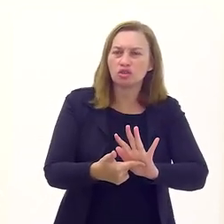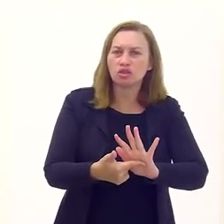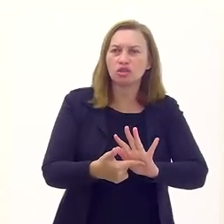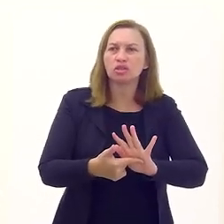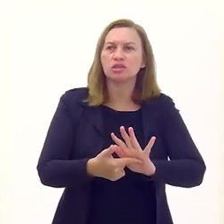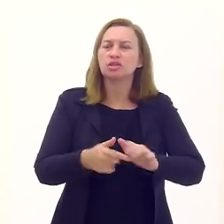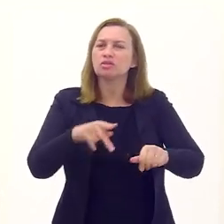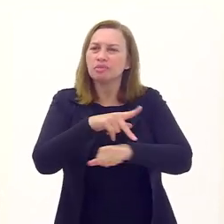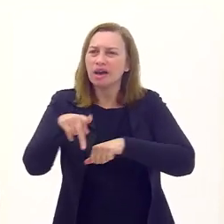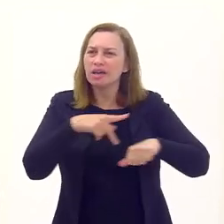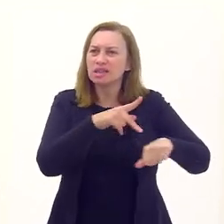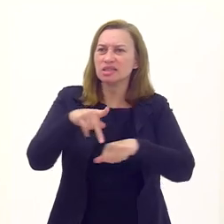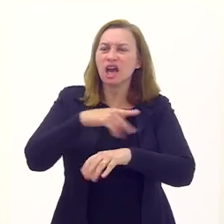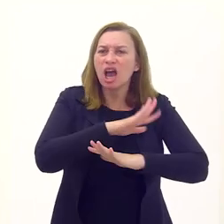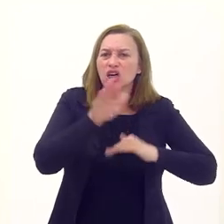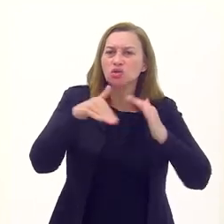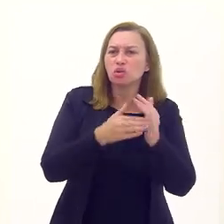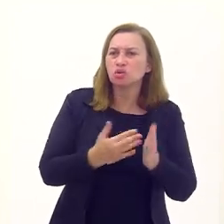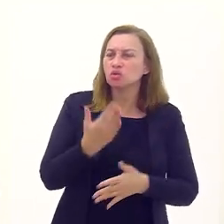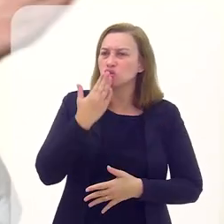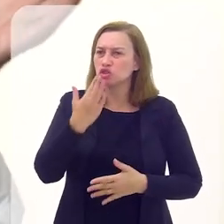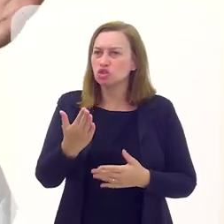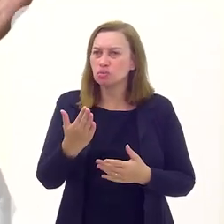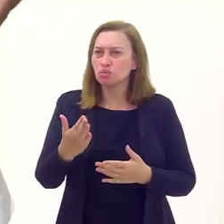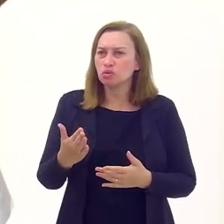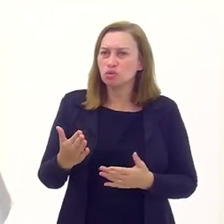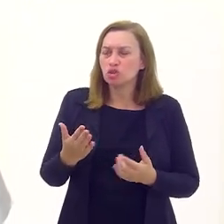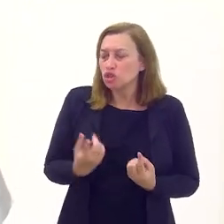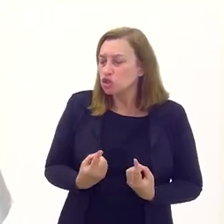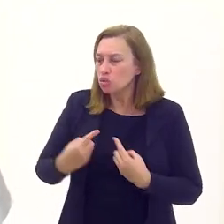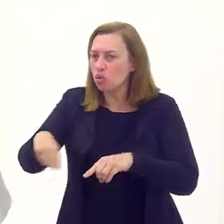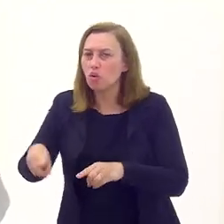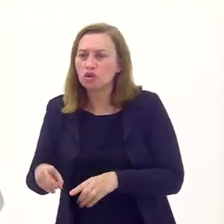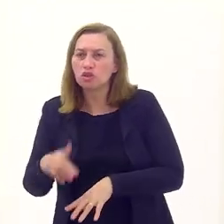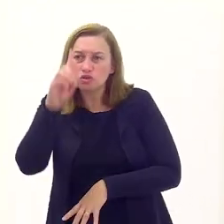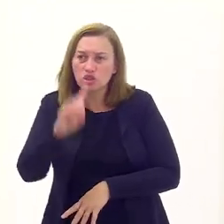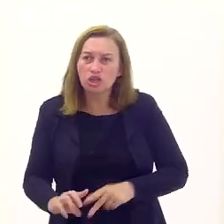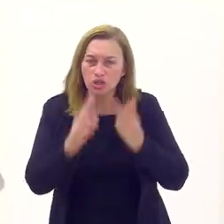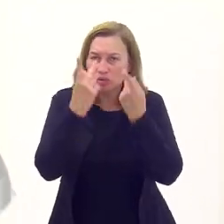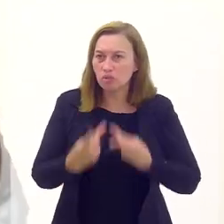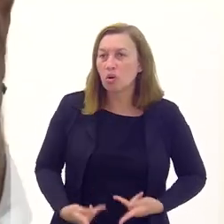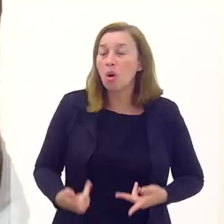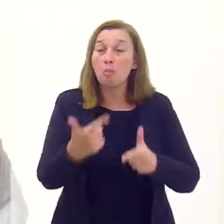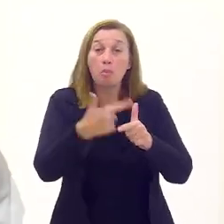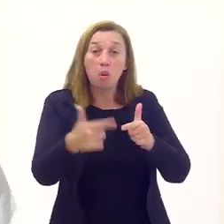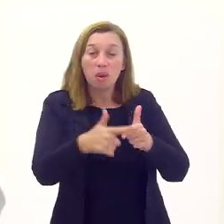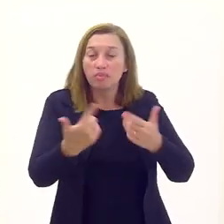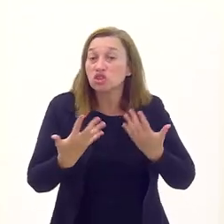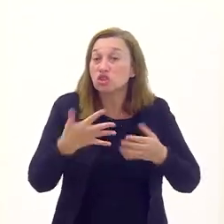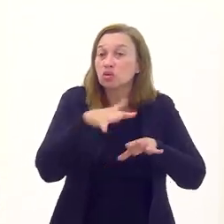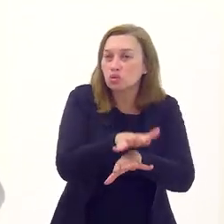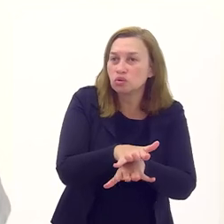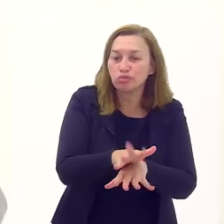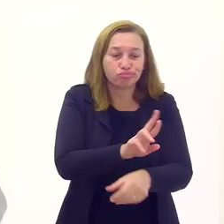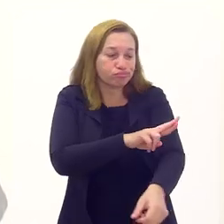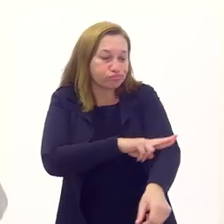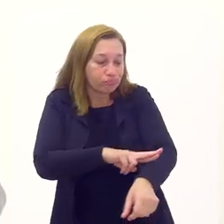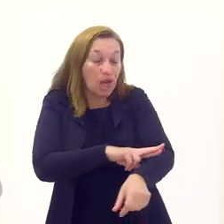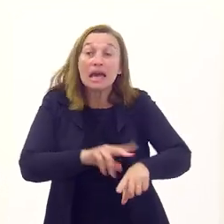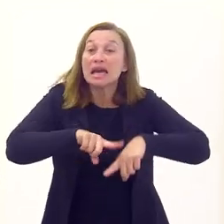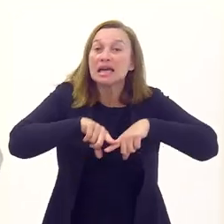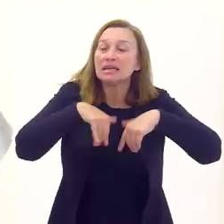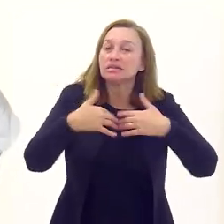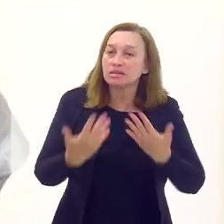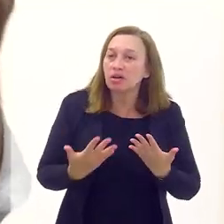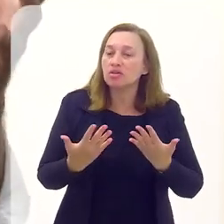países, há todo tipo de atentado contra os direitos humanos, há problemas de inclusão, há problemas de racismo.